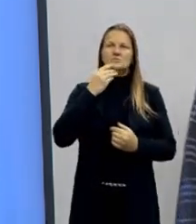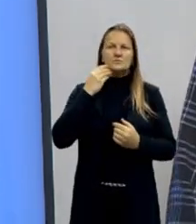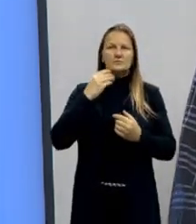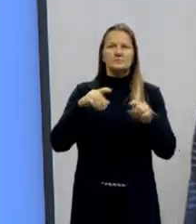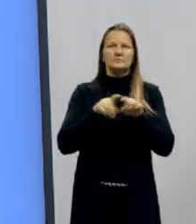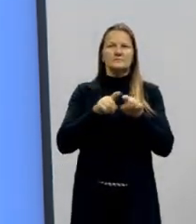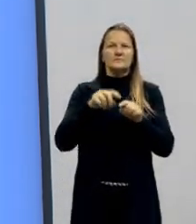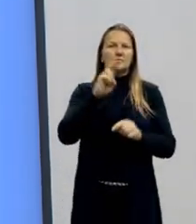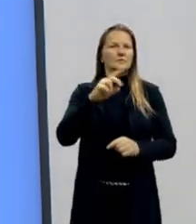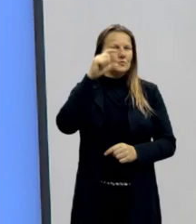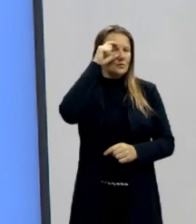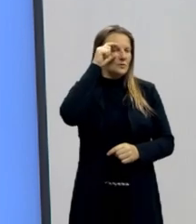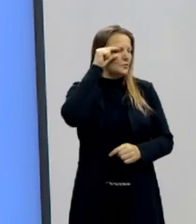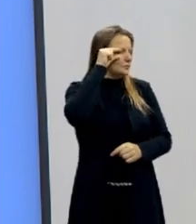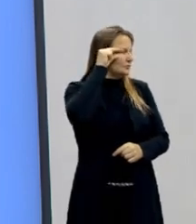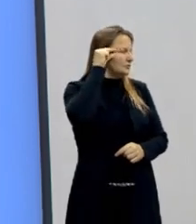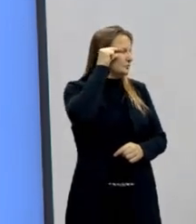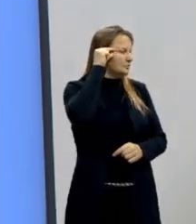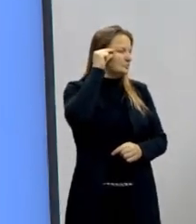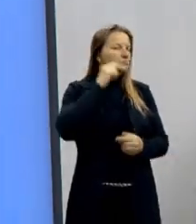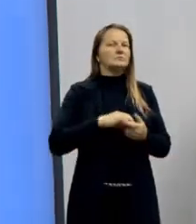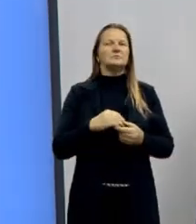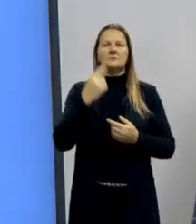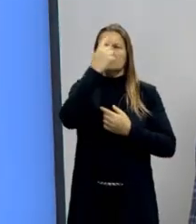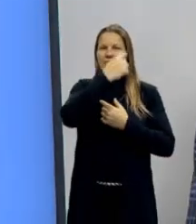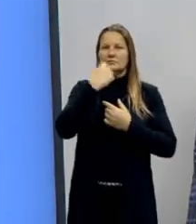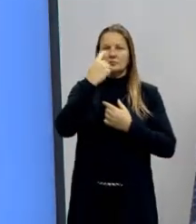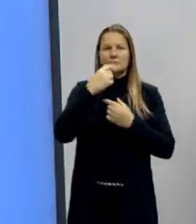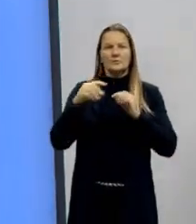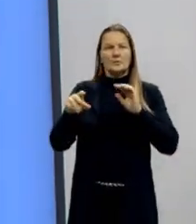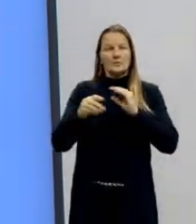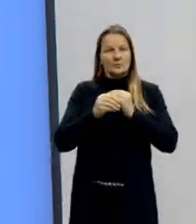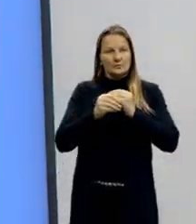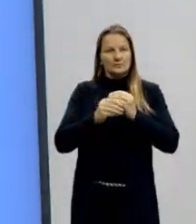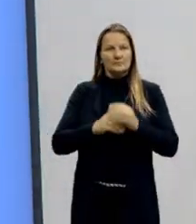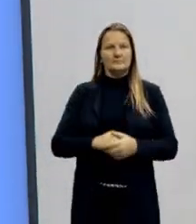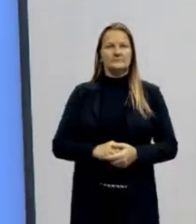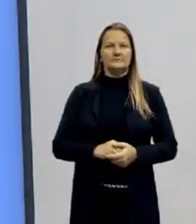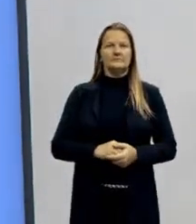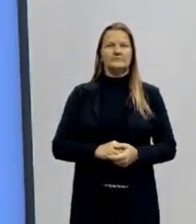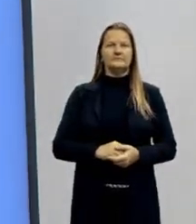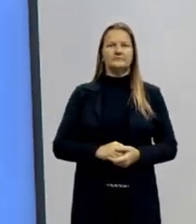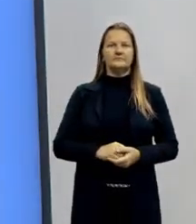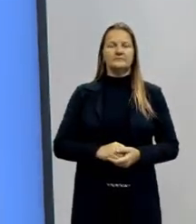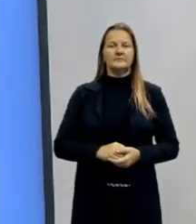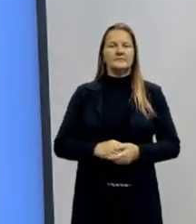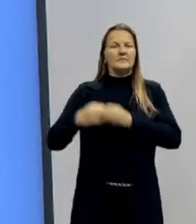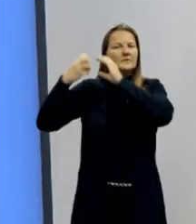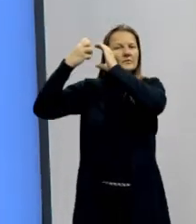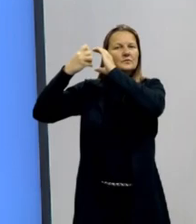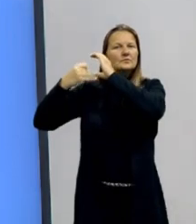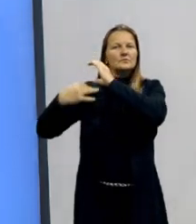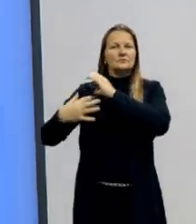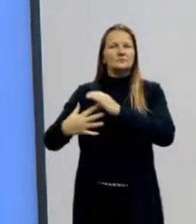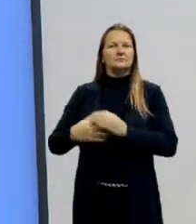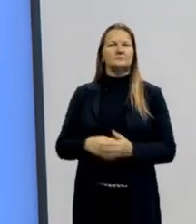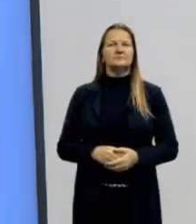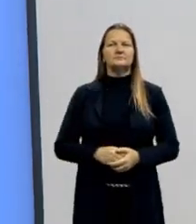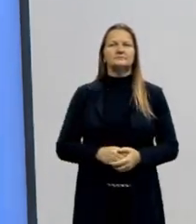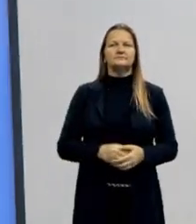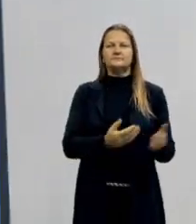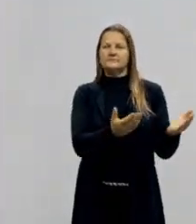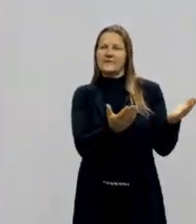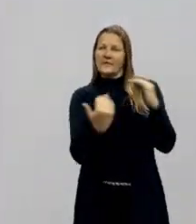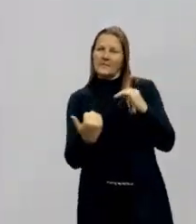uso óculos de hastes largas no meu rosto como adereço, certo? Então esse aí que eu vou descrever sou eu. Vamos